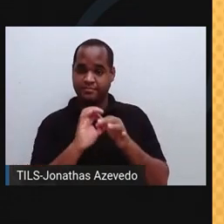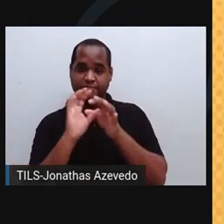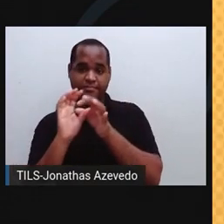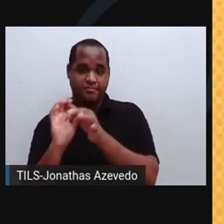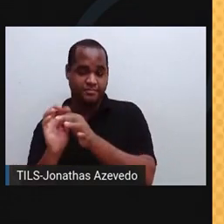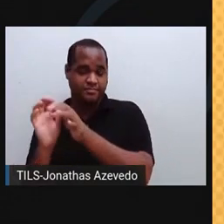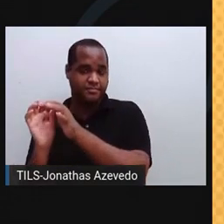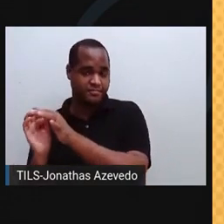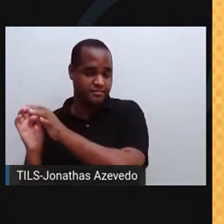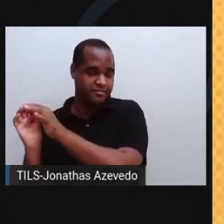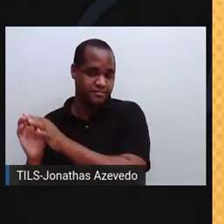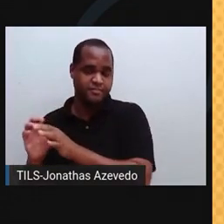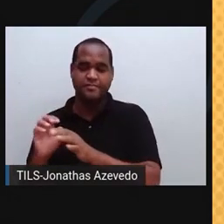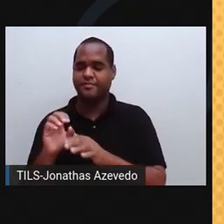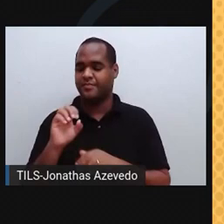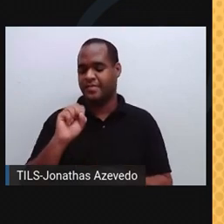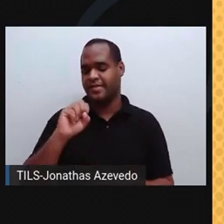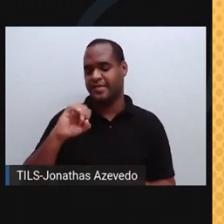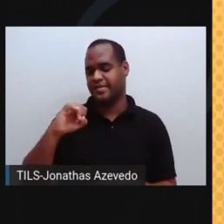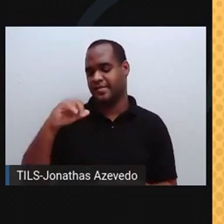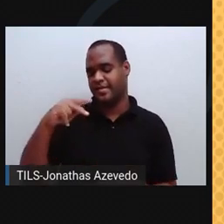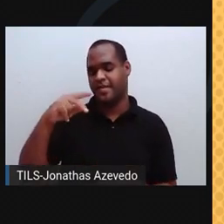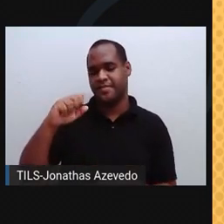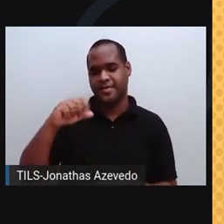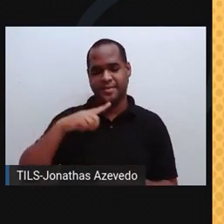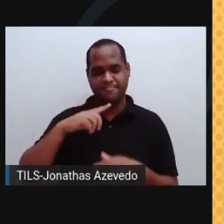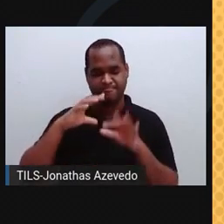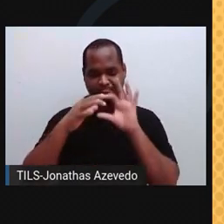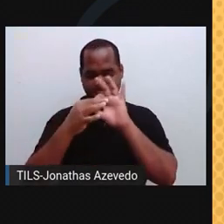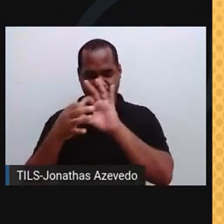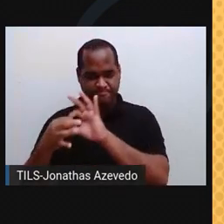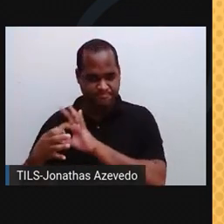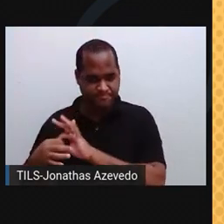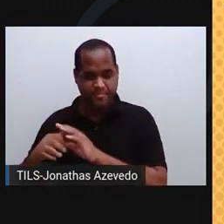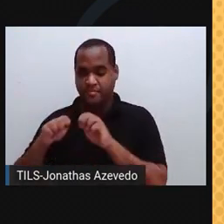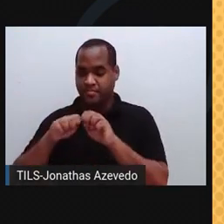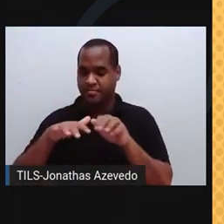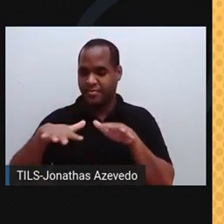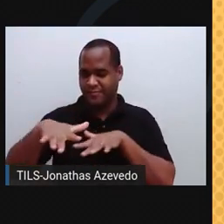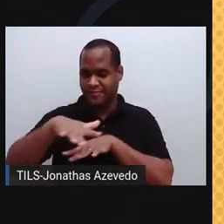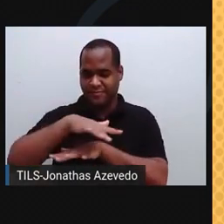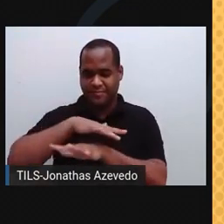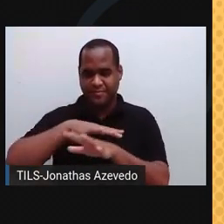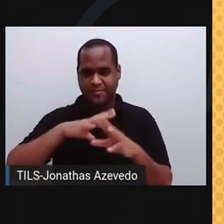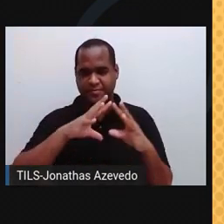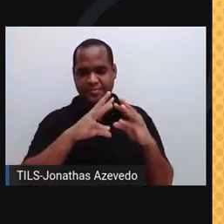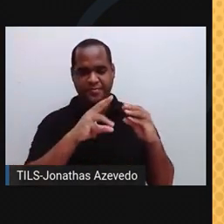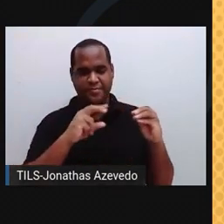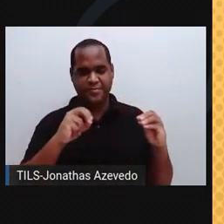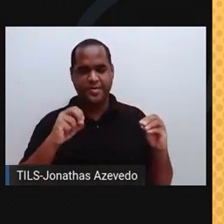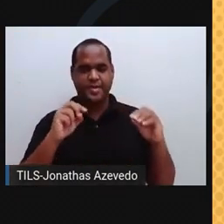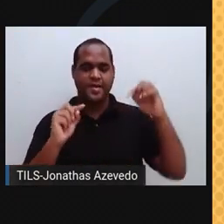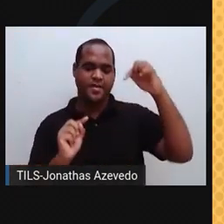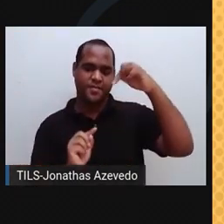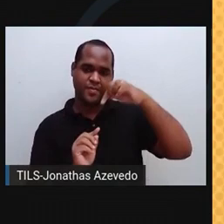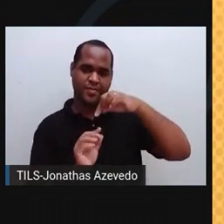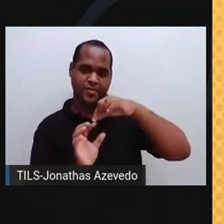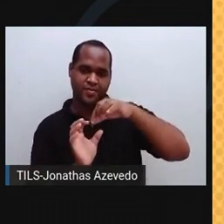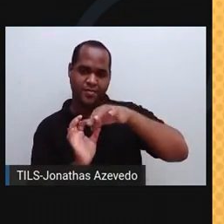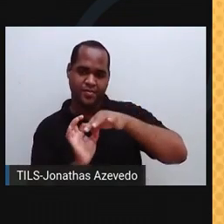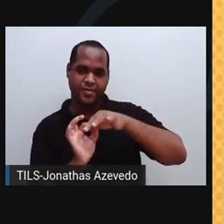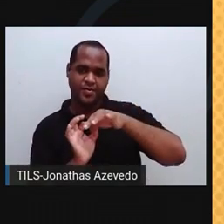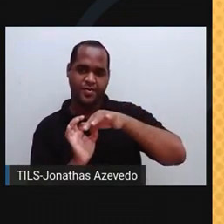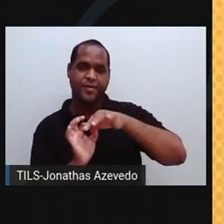Os neurotransmissores se difundem pela fenda sináptica e ligam-se a receptores localizados no neurônio pós